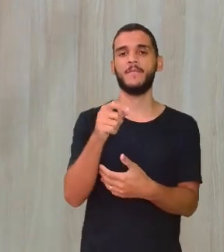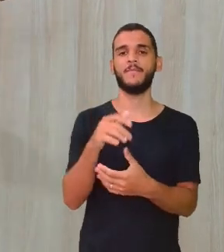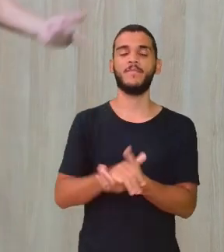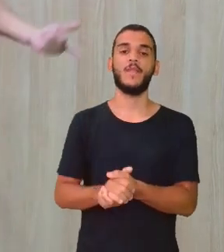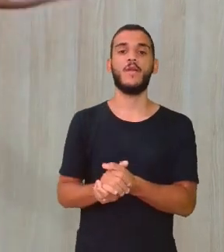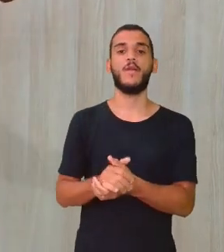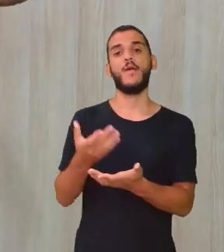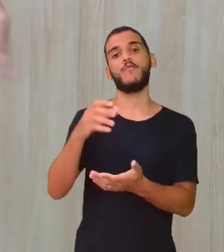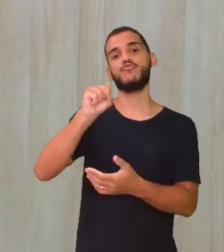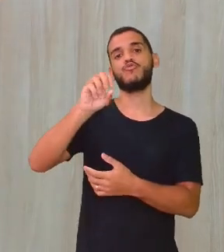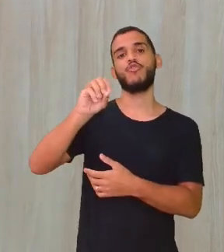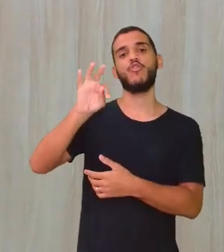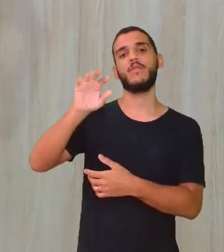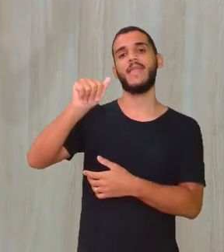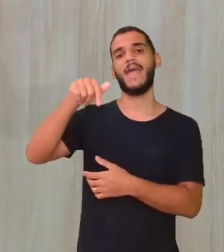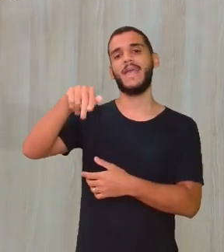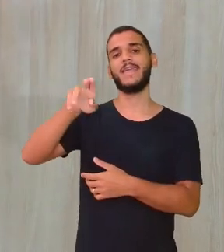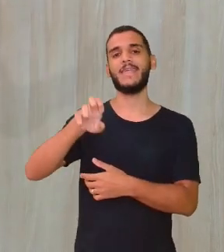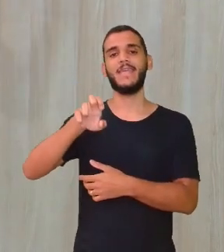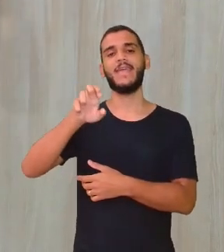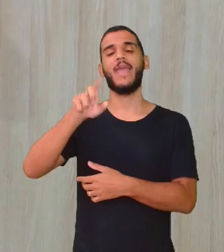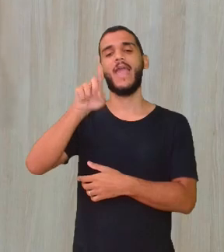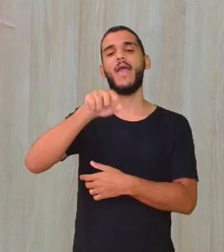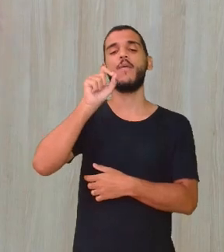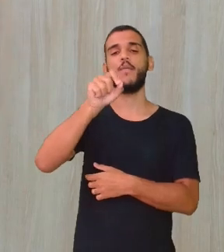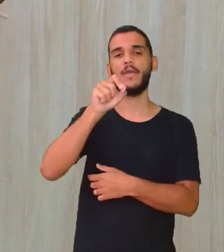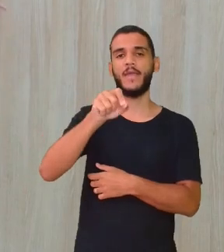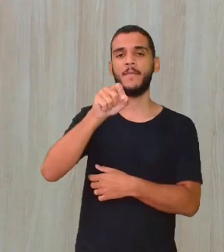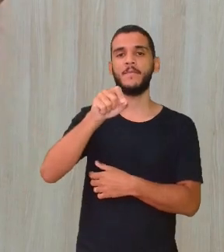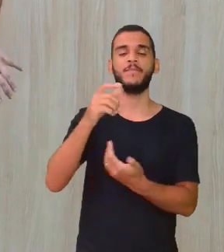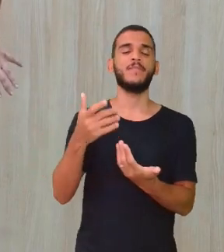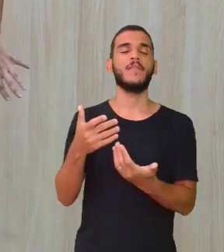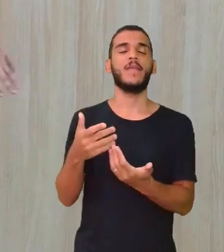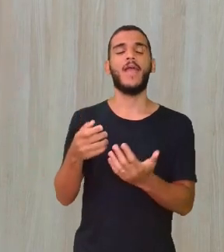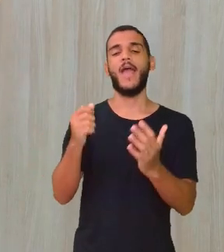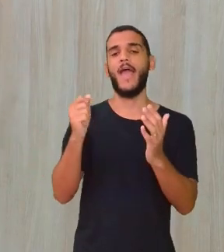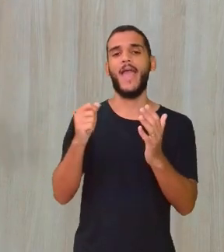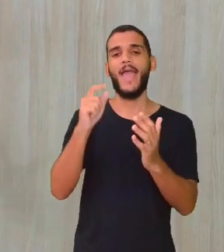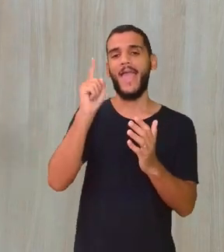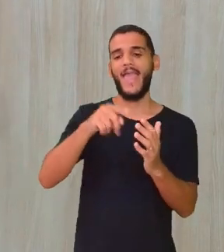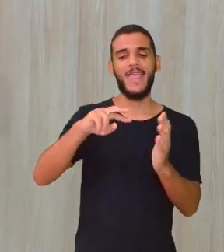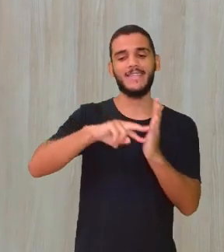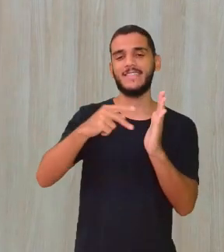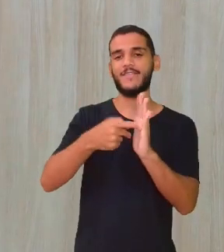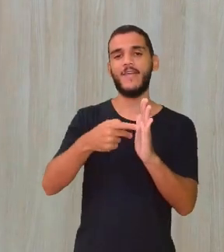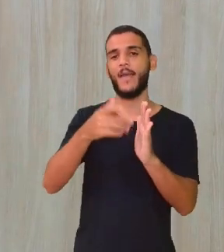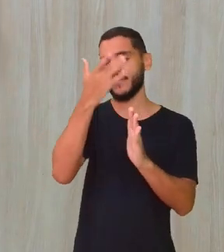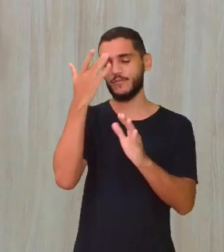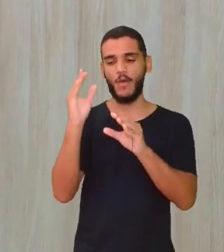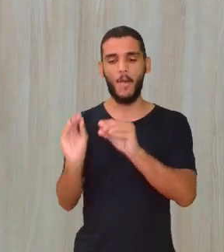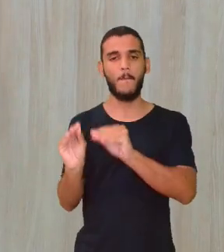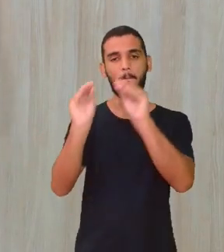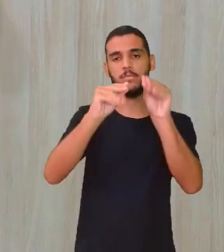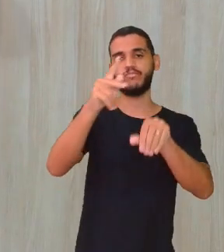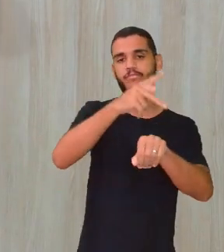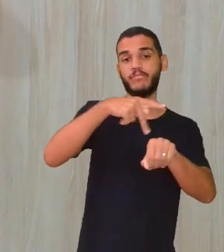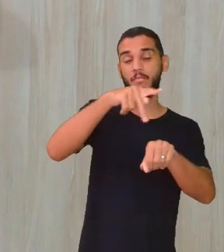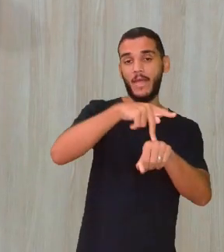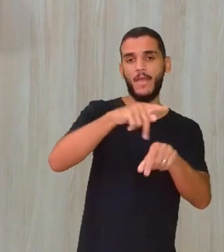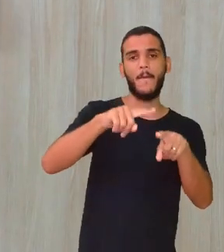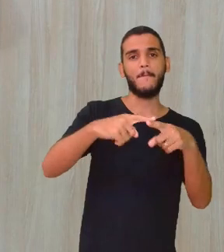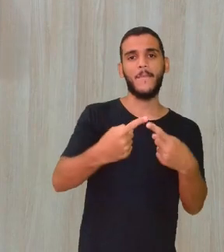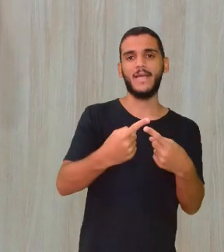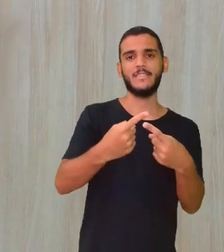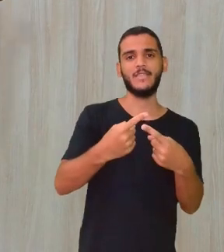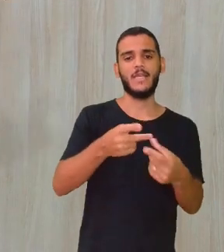é a vingança da pátria. Você pode sair da pátria, mas a pátria não vai sair de você. E é a mesma coisa com os nossos sotaques regionais,